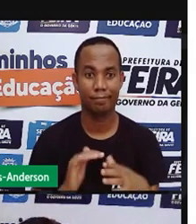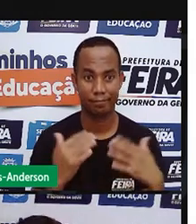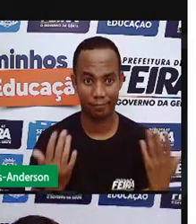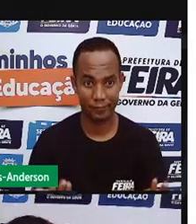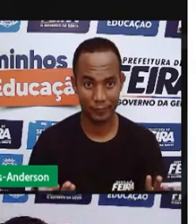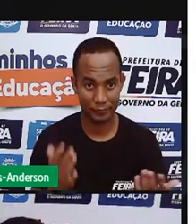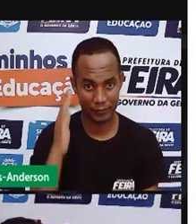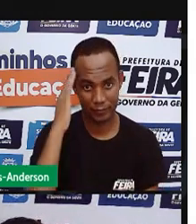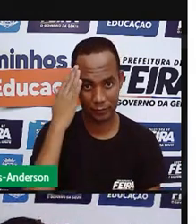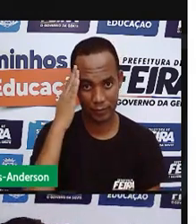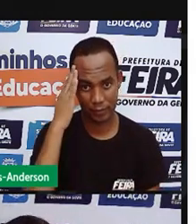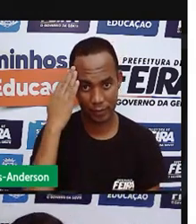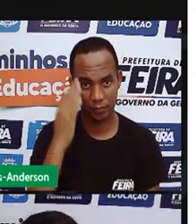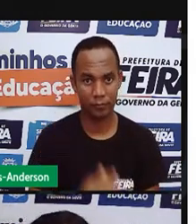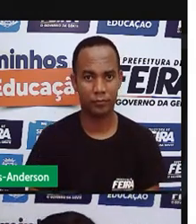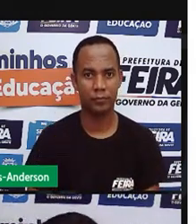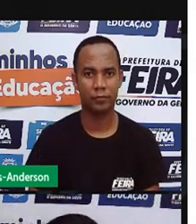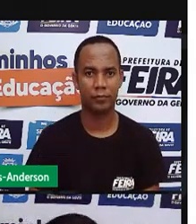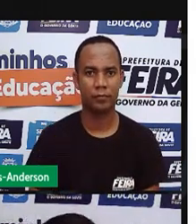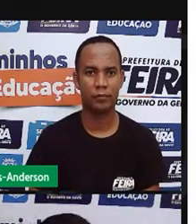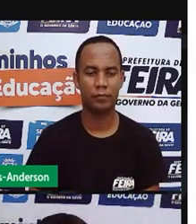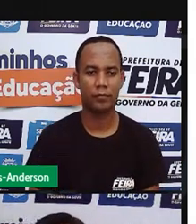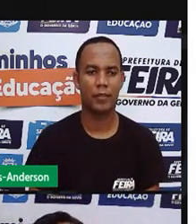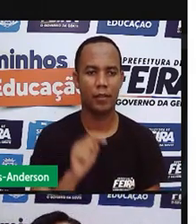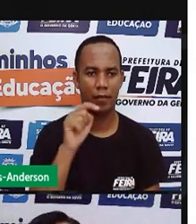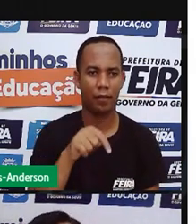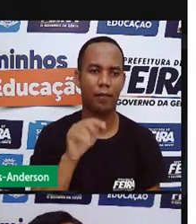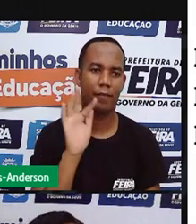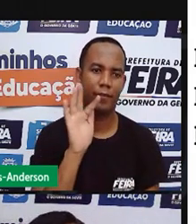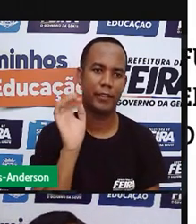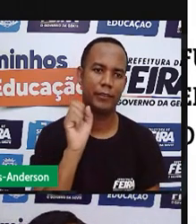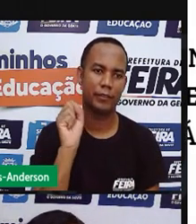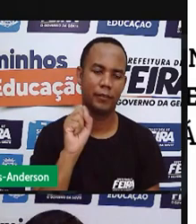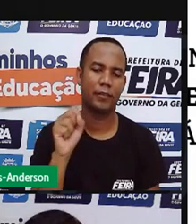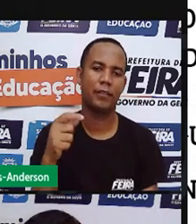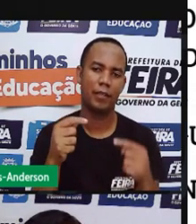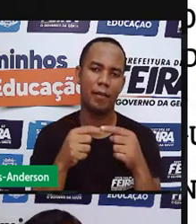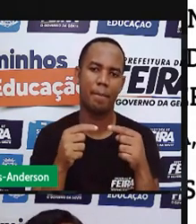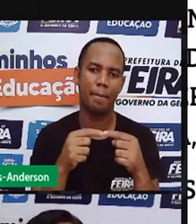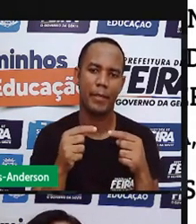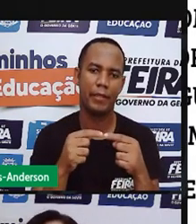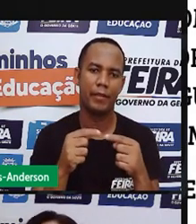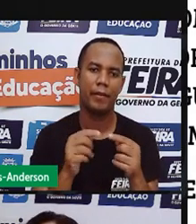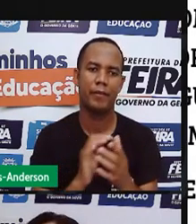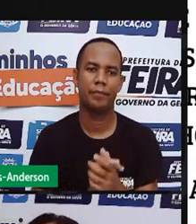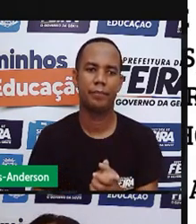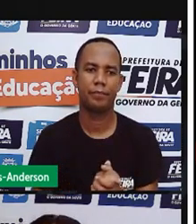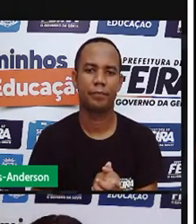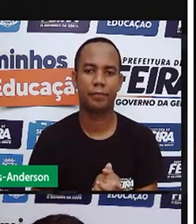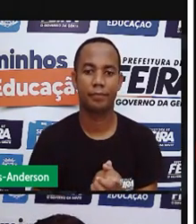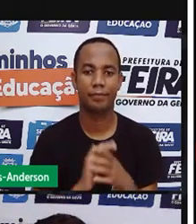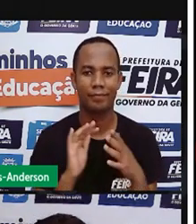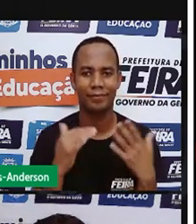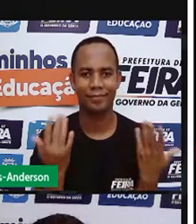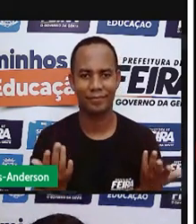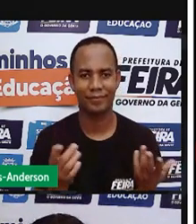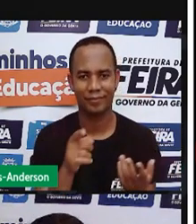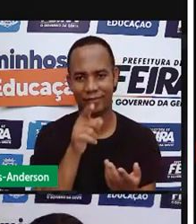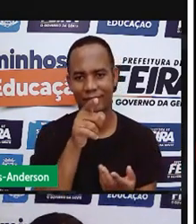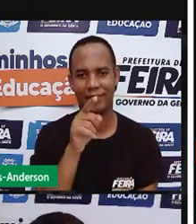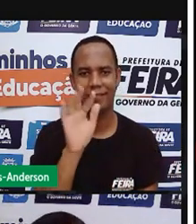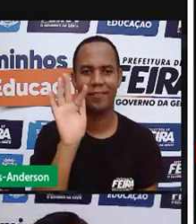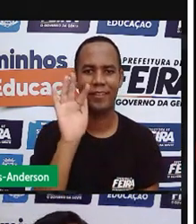entendeu? A relação entre pecuária e a nossa cidade é uma relação bem juntinha. Essa é a bandeira da nossa